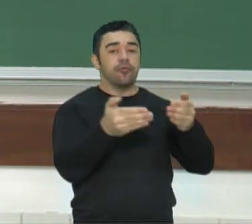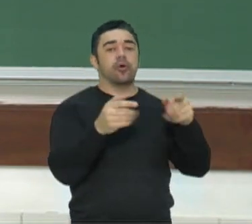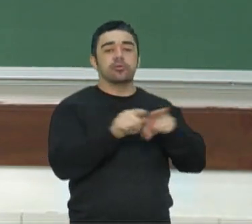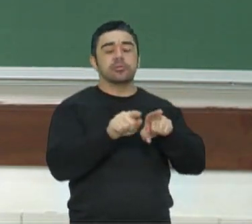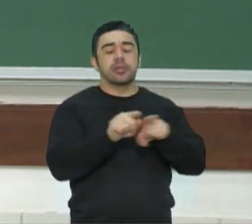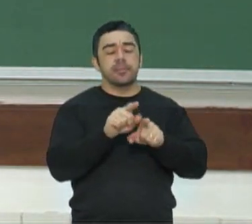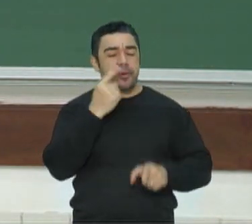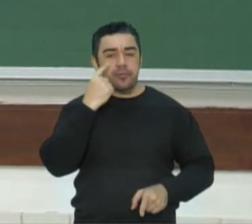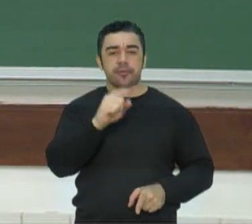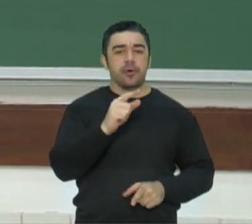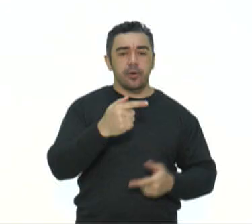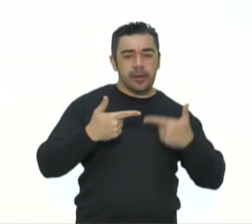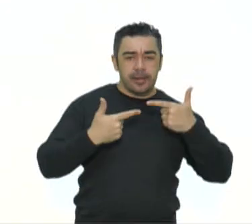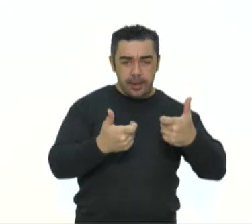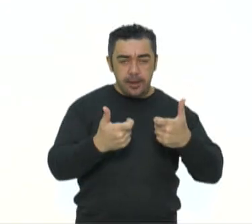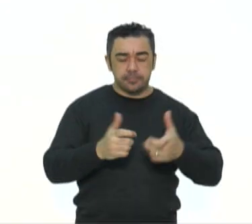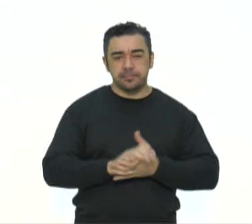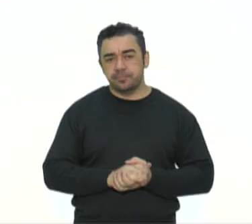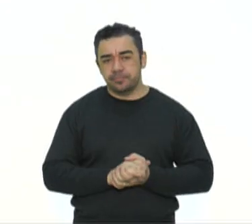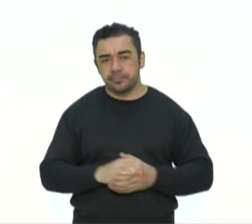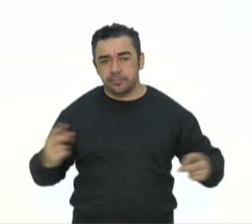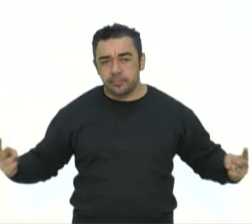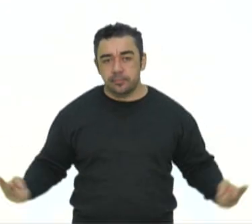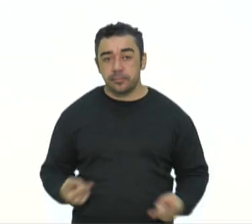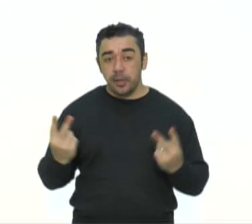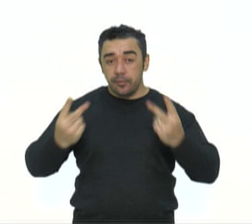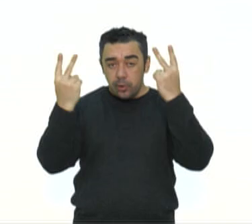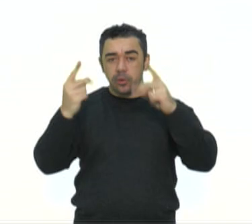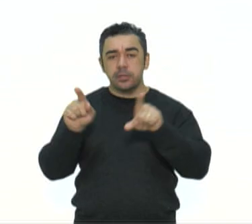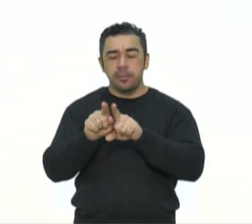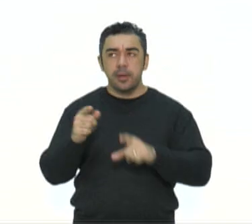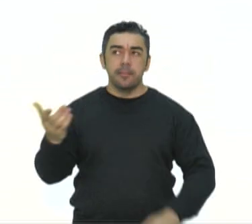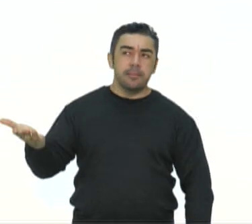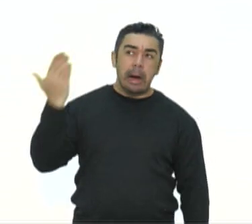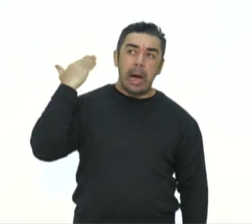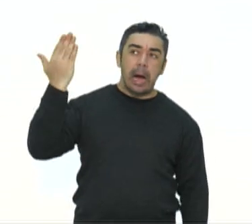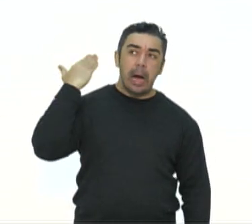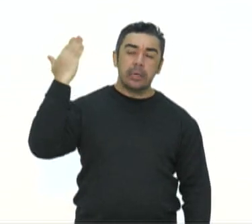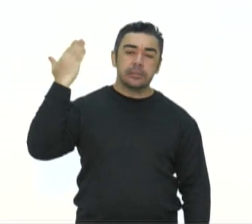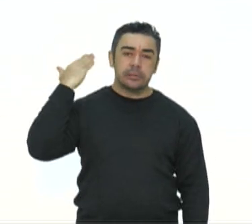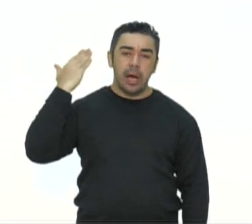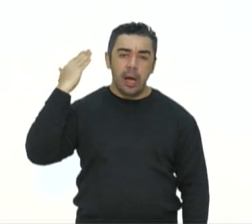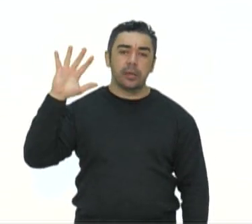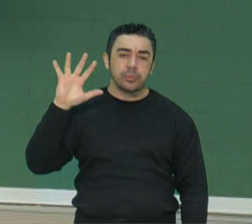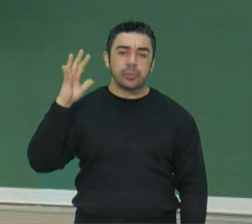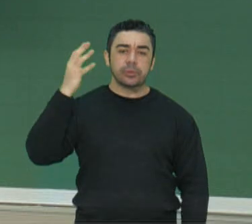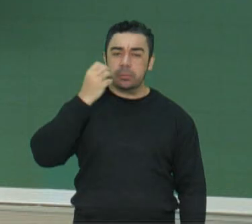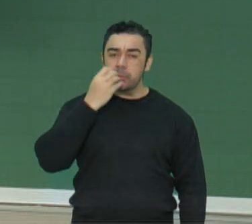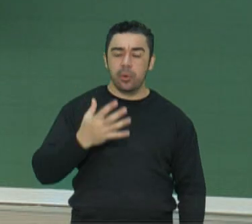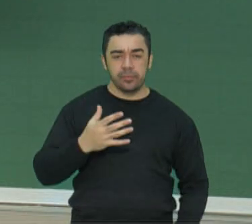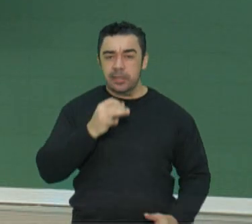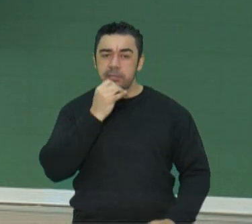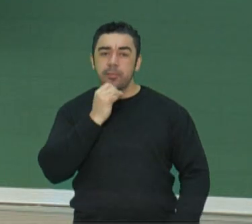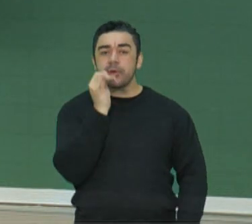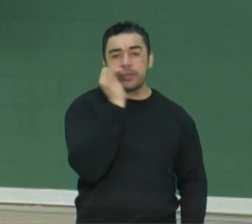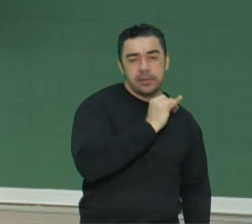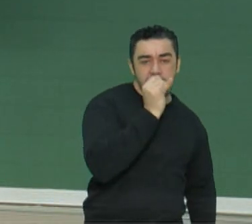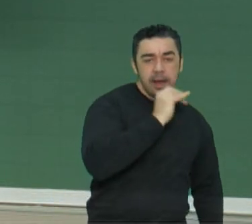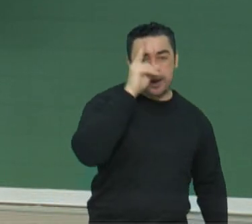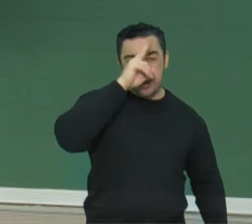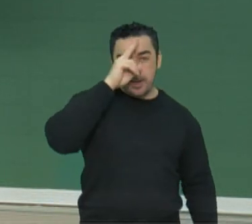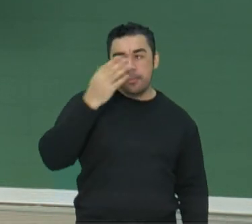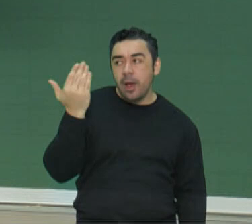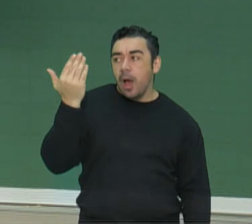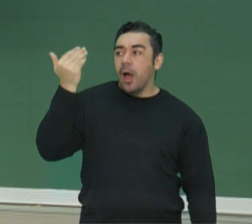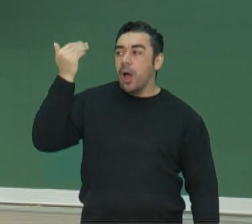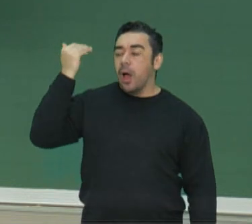ao conflito. Ainda, valorização de um passado glorioso. No caso da Itália, relembrar as glórias do Império